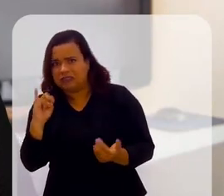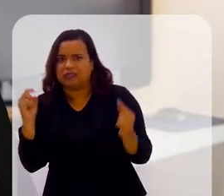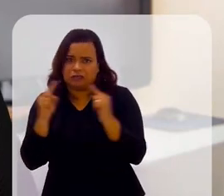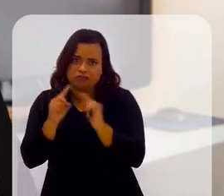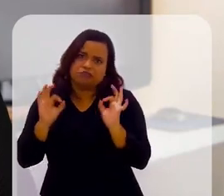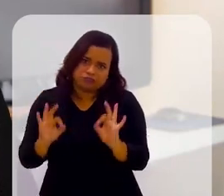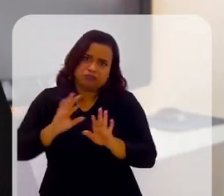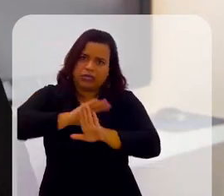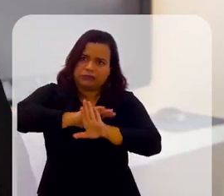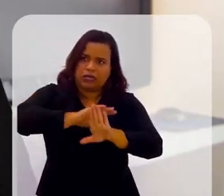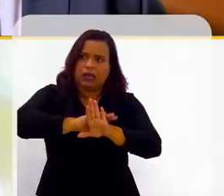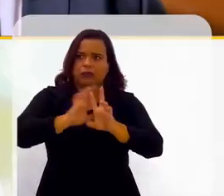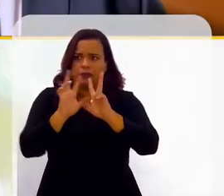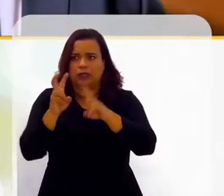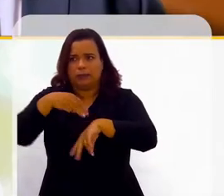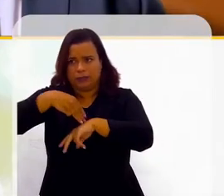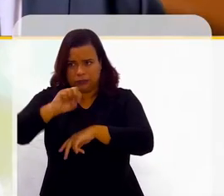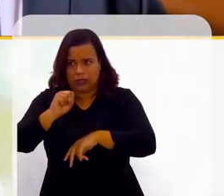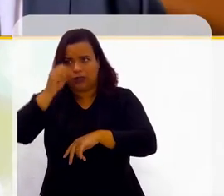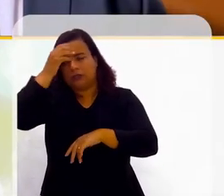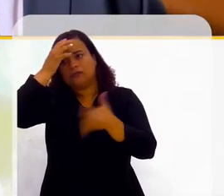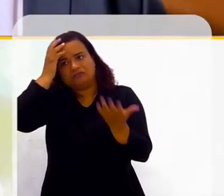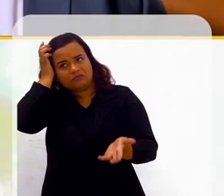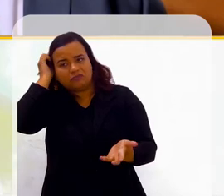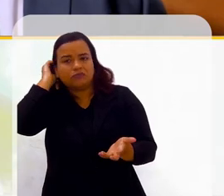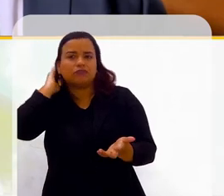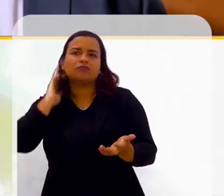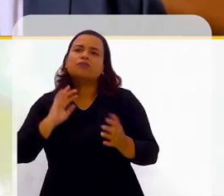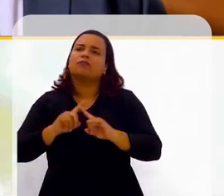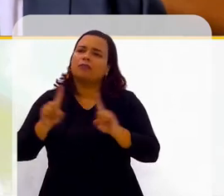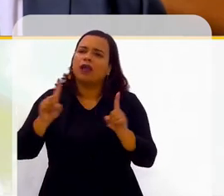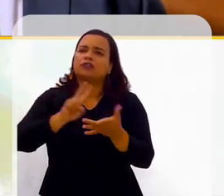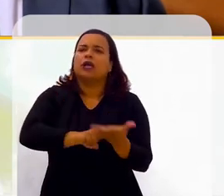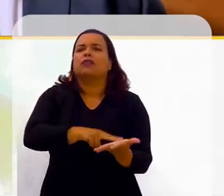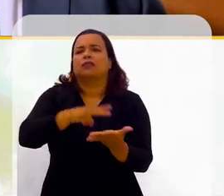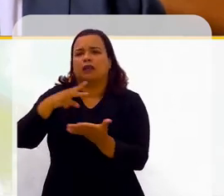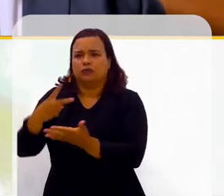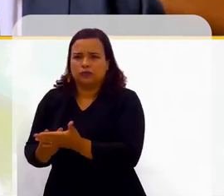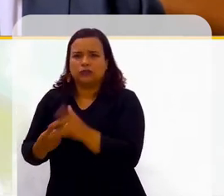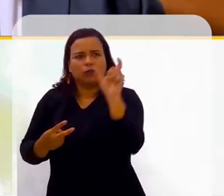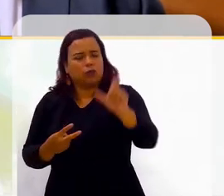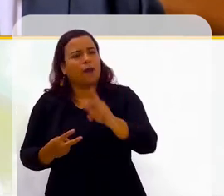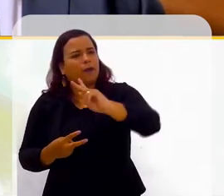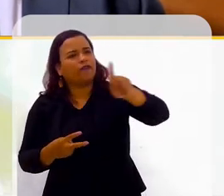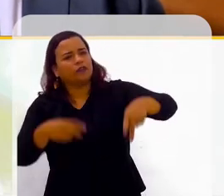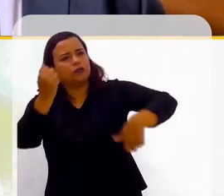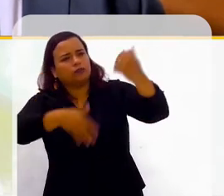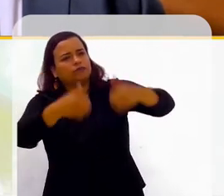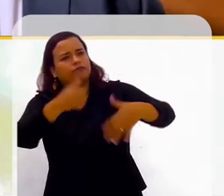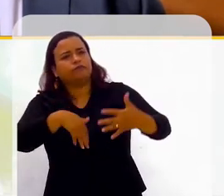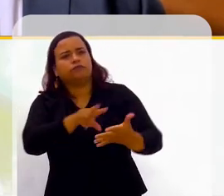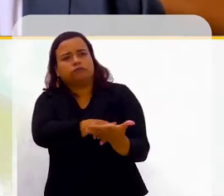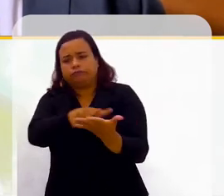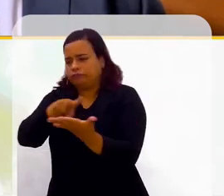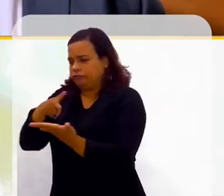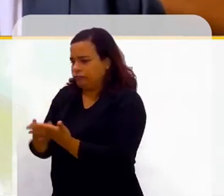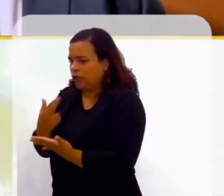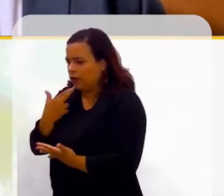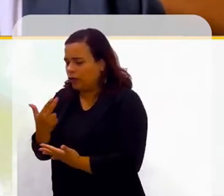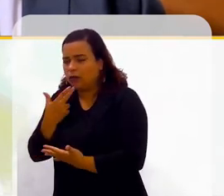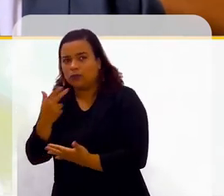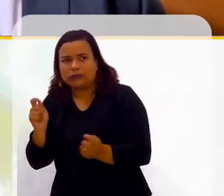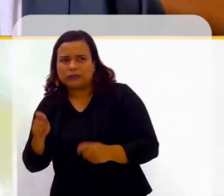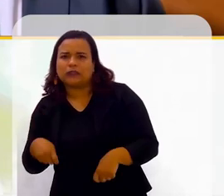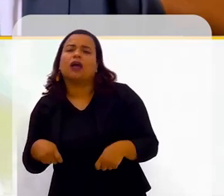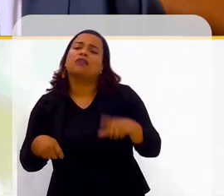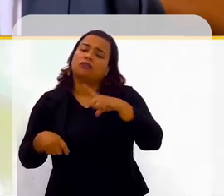seria o ideal no caso do mestrado, mas o aplicativo para traduzir o que o professor está falando. Isso, tem